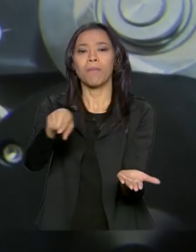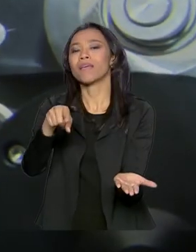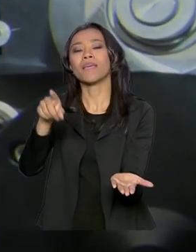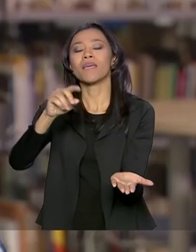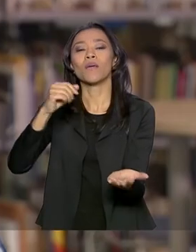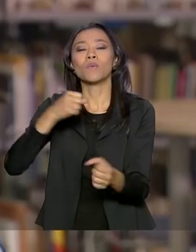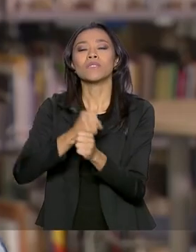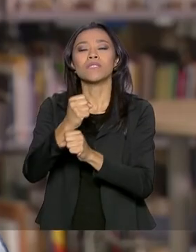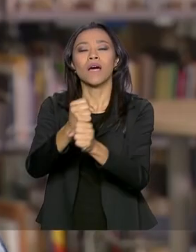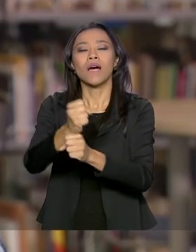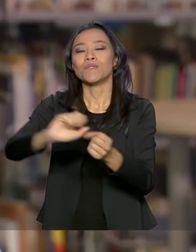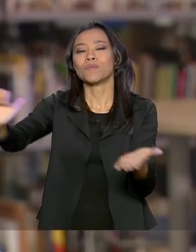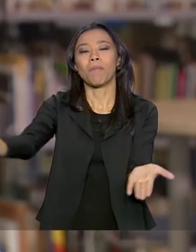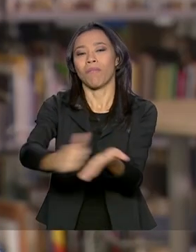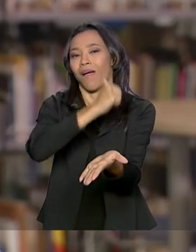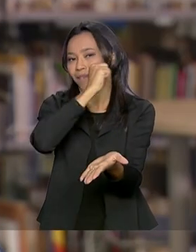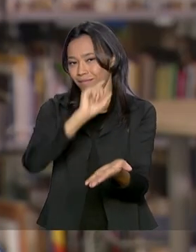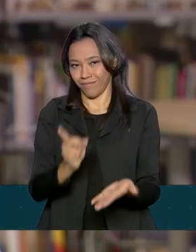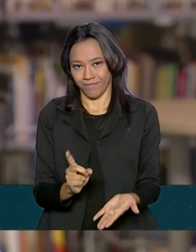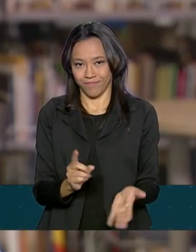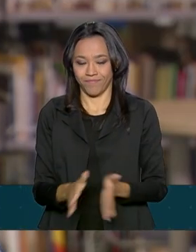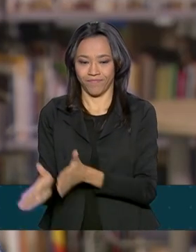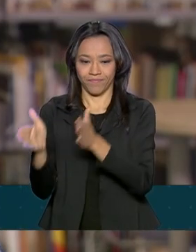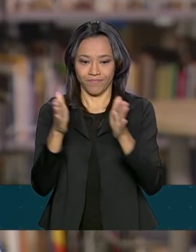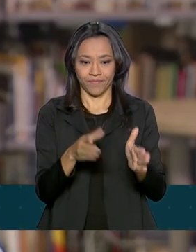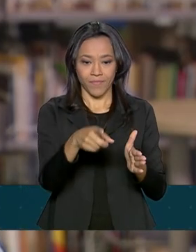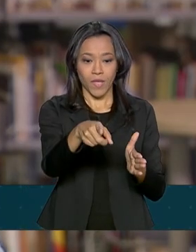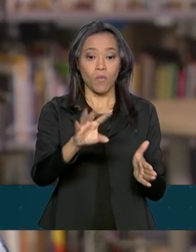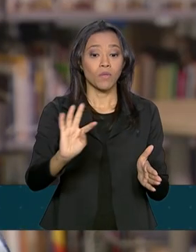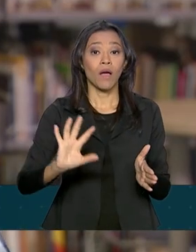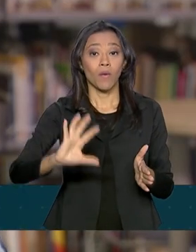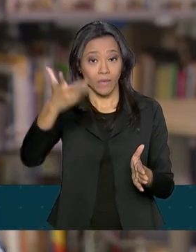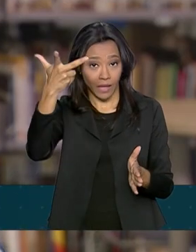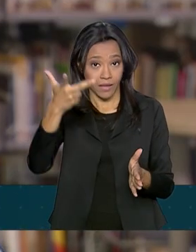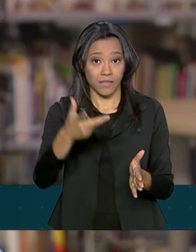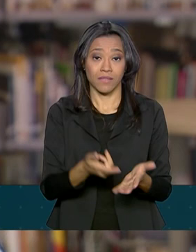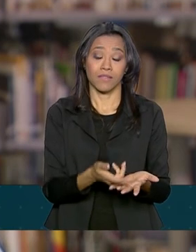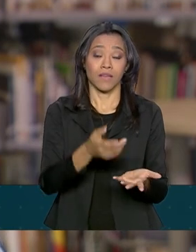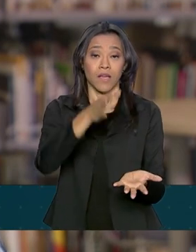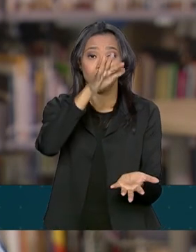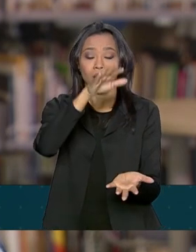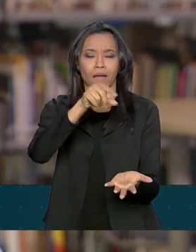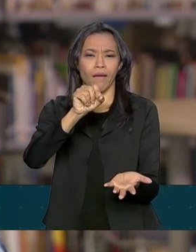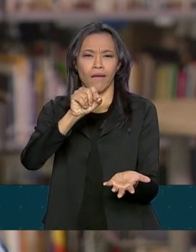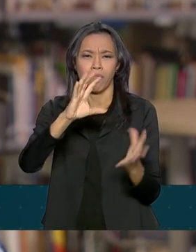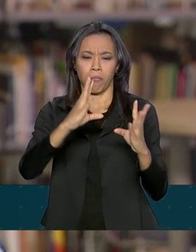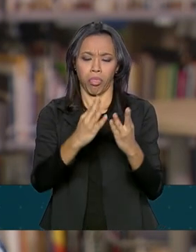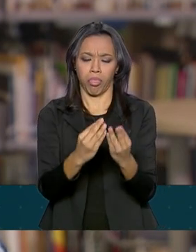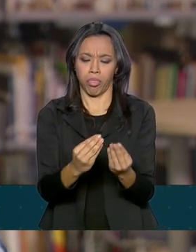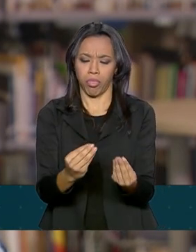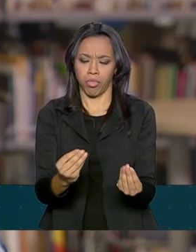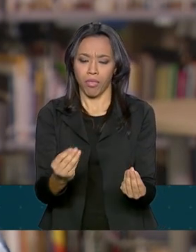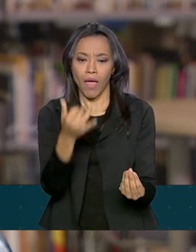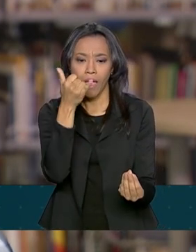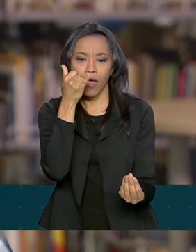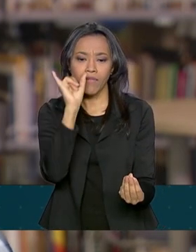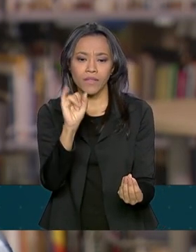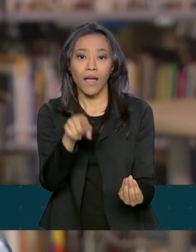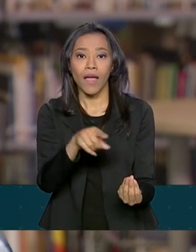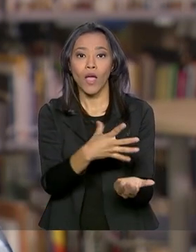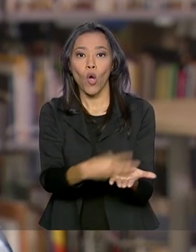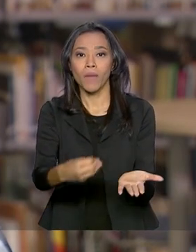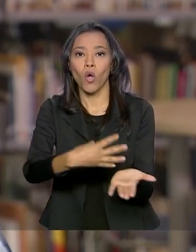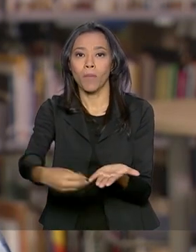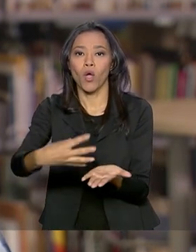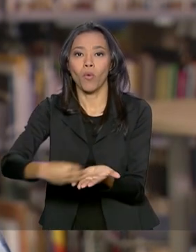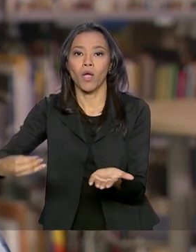da memória. Quando o filme começa a deteriorar, a única possibilidade, já que esse processo não pode ser interrompido, é duplicar ele